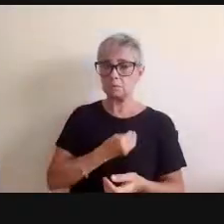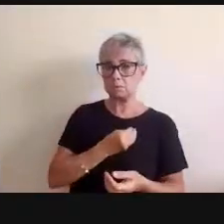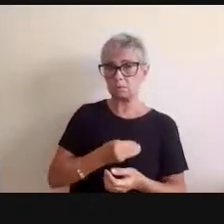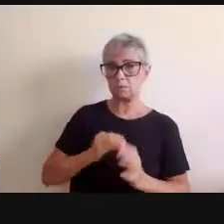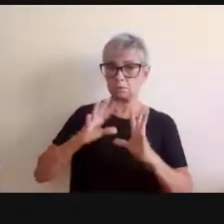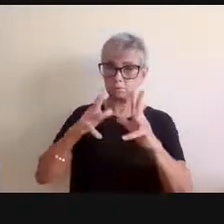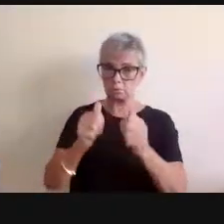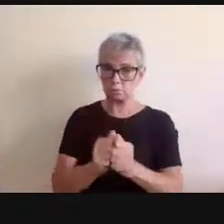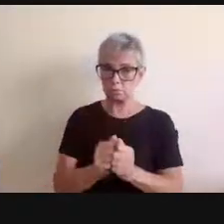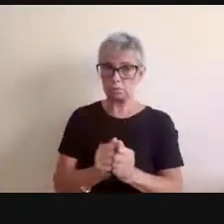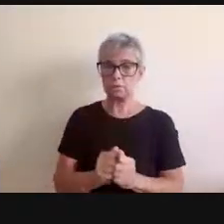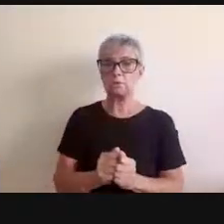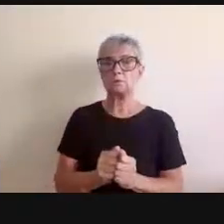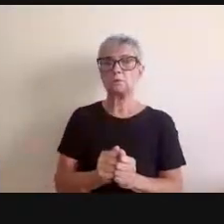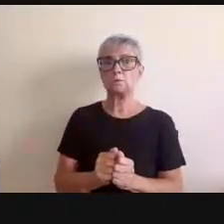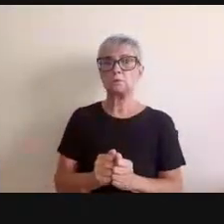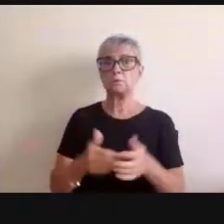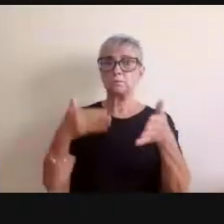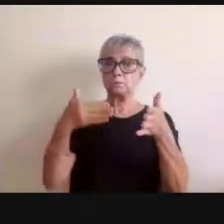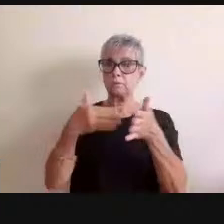ao final.